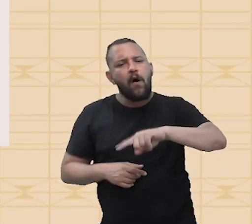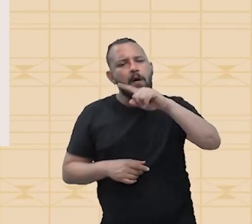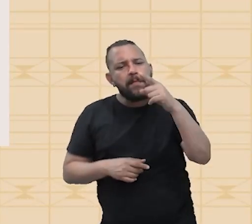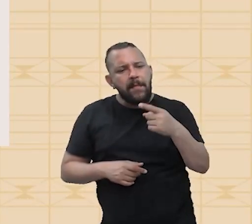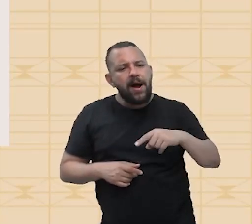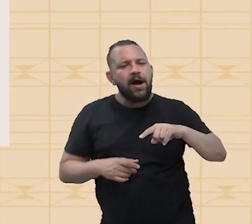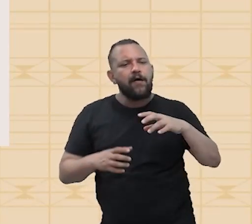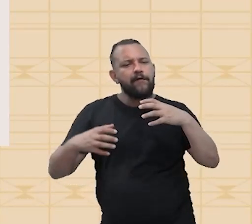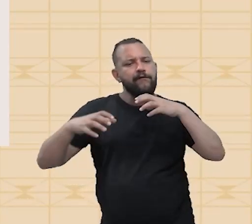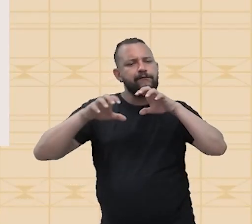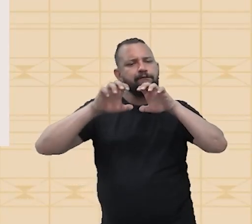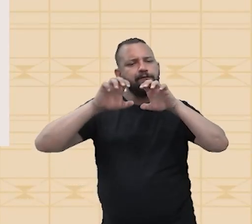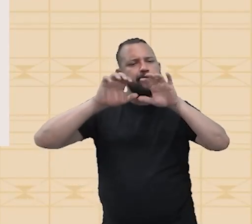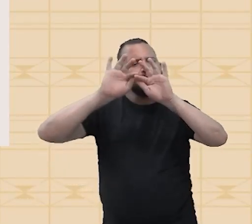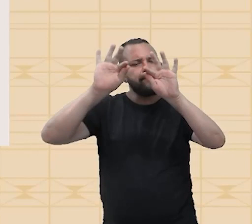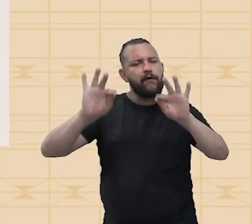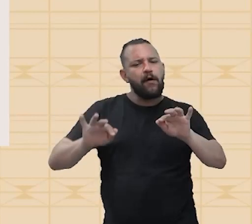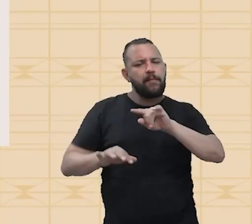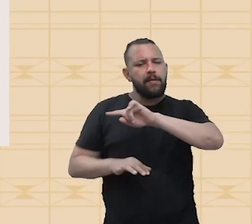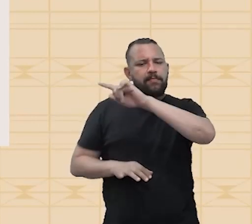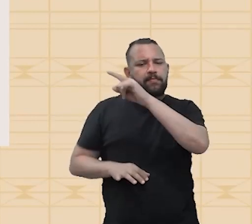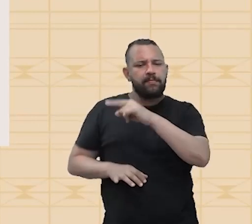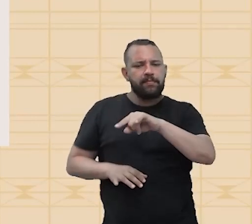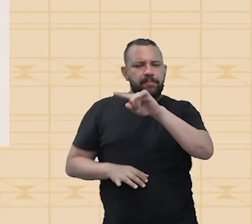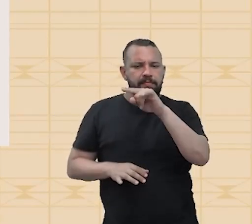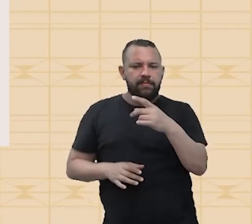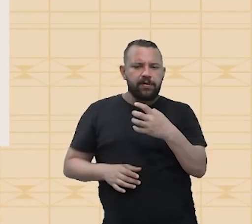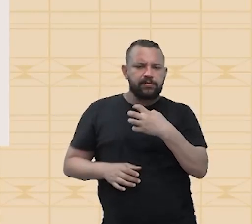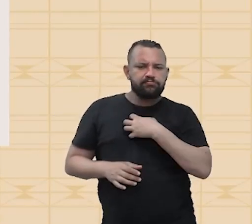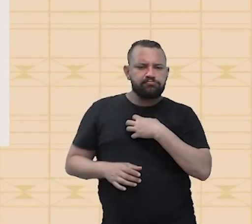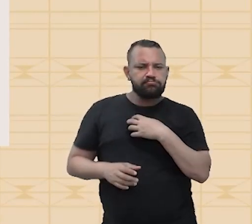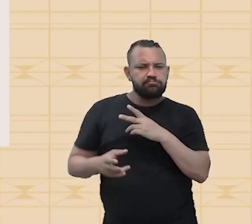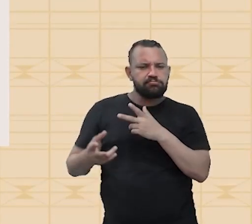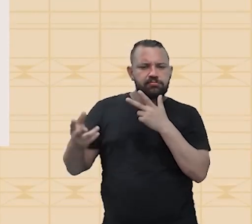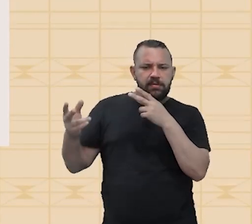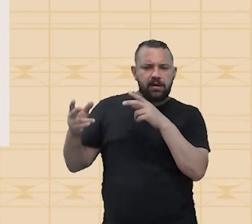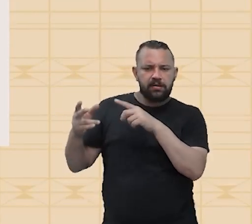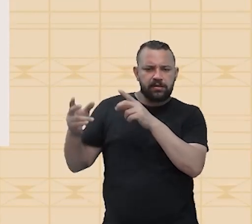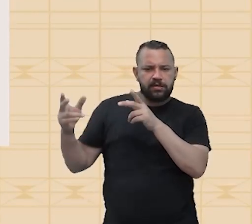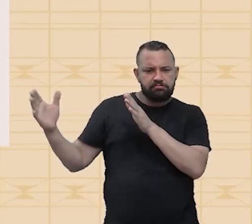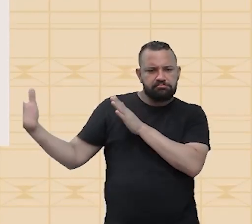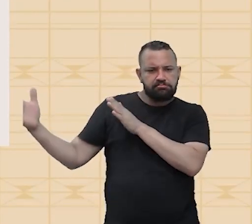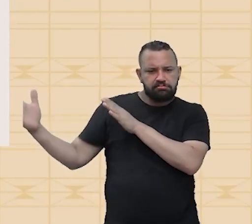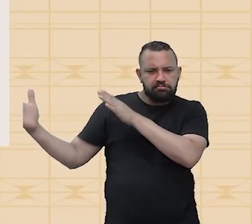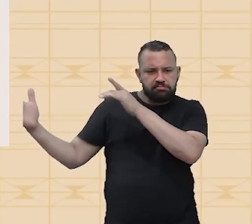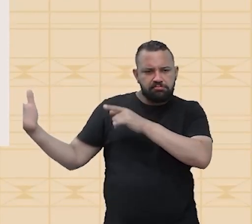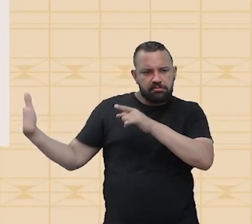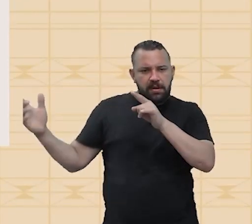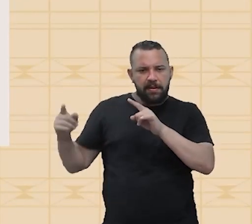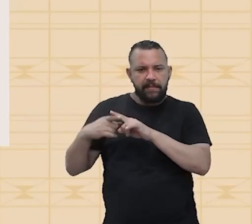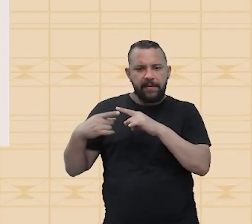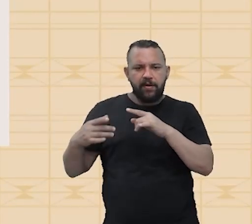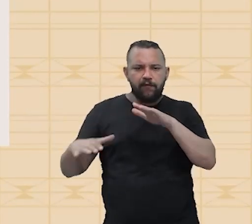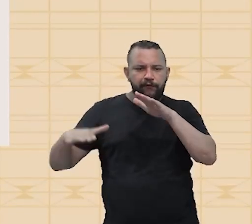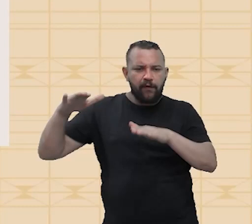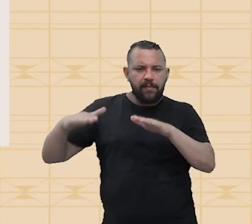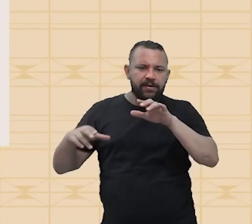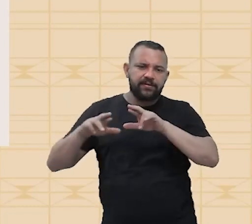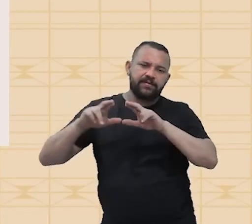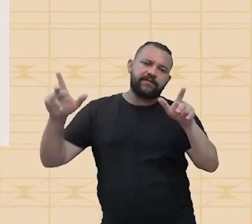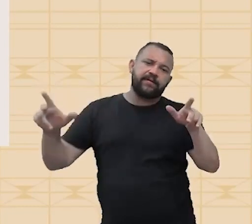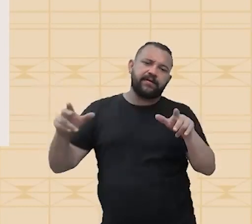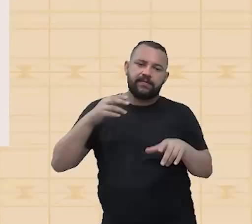Então, perceba aí que nós temos duas ondas que têm o mesmo comprimento, se você prestar atenção direitinho, mas o formato dela é